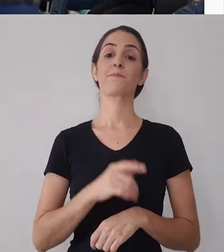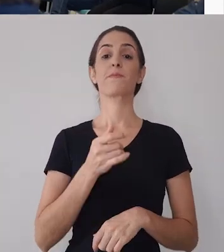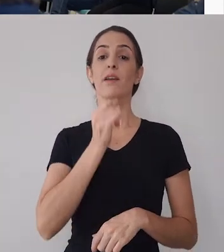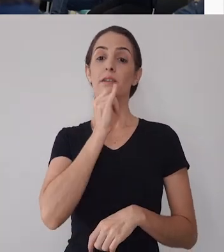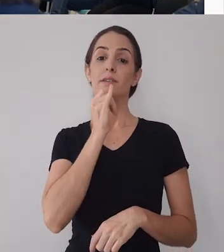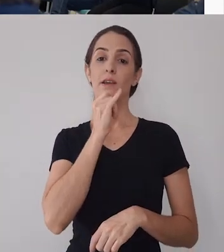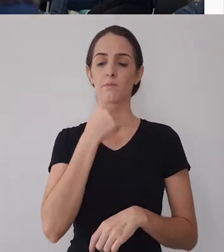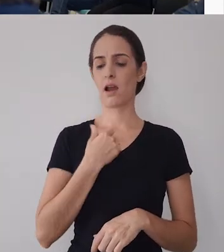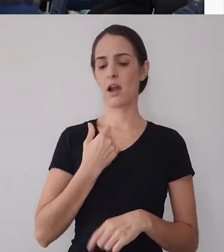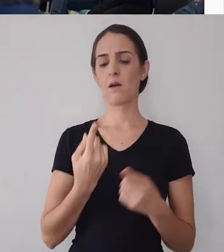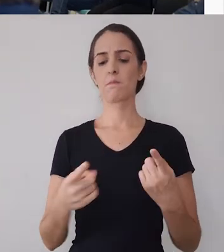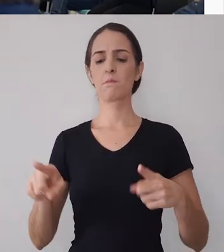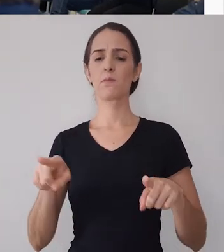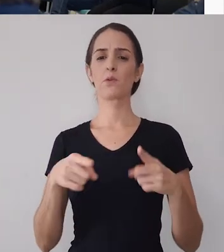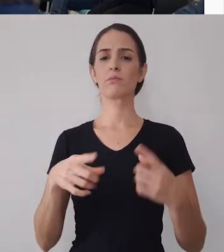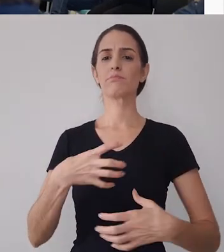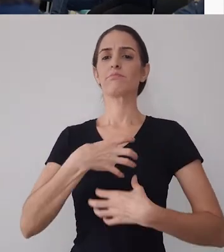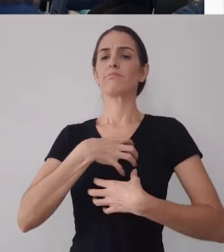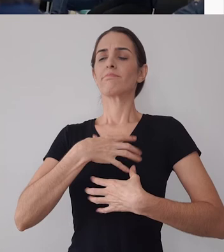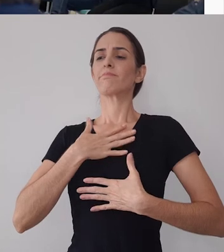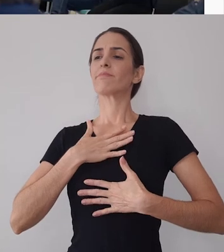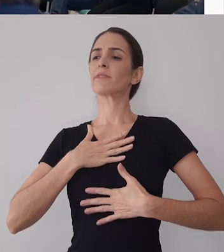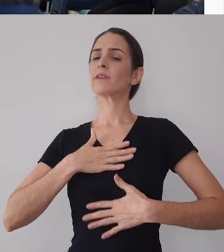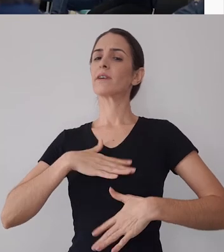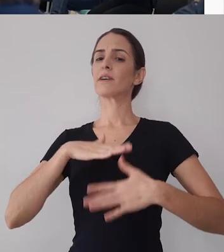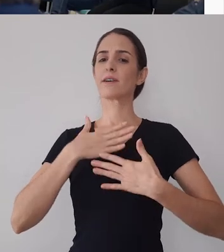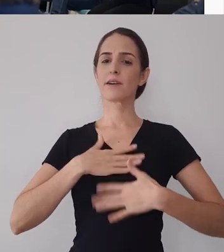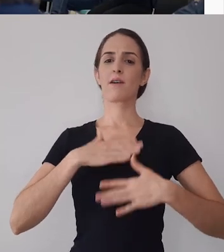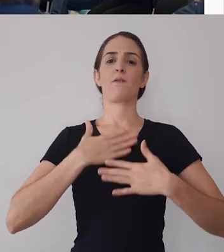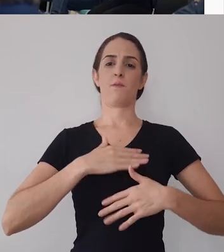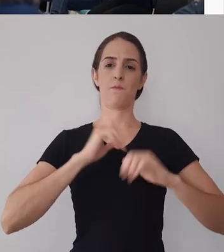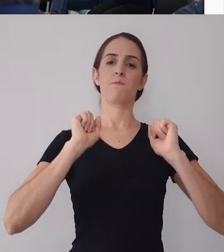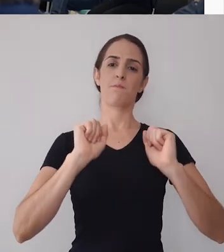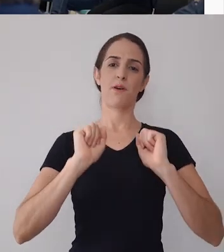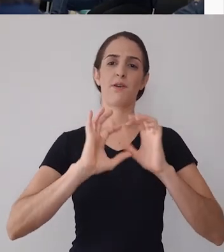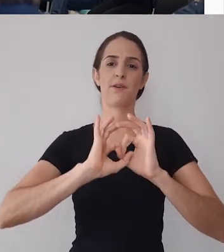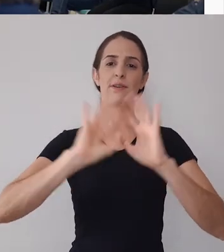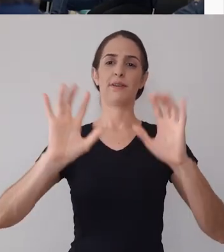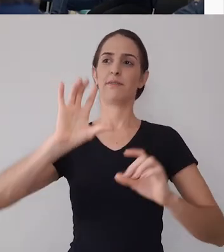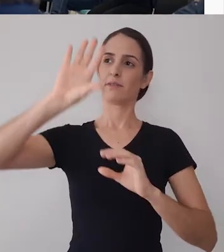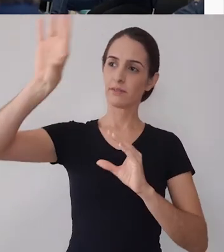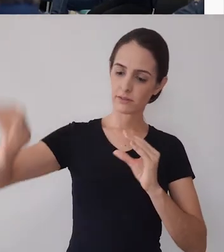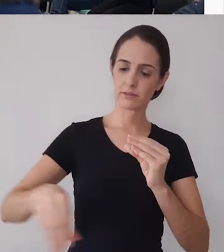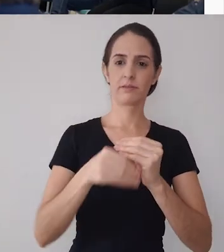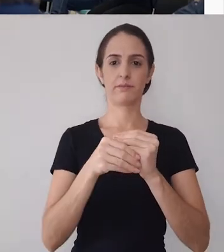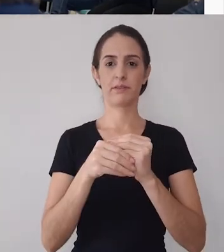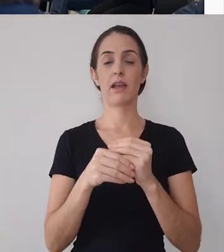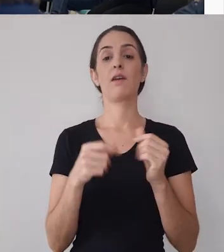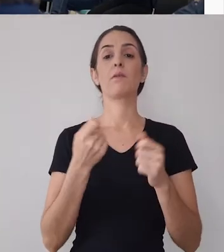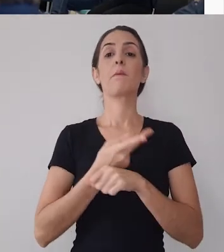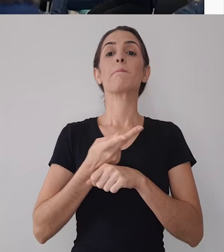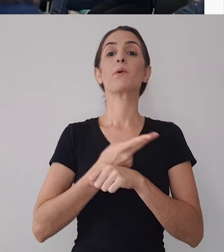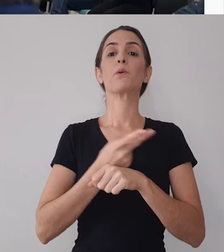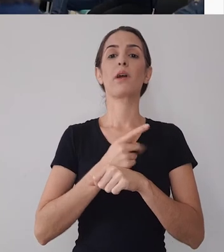então se você quiser trazer uma música calma por exemplo né você pode a pesquisa dele